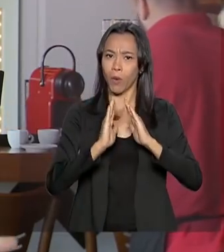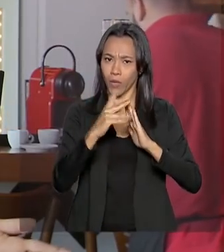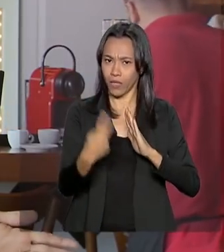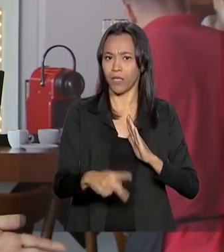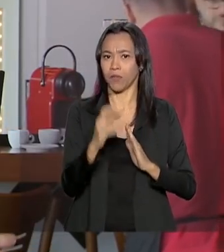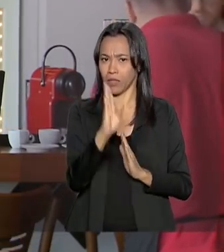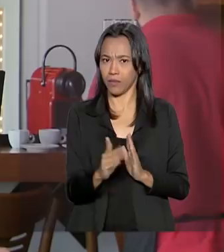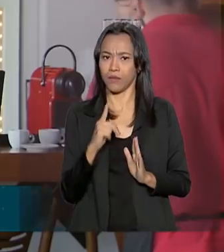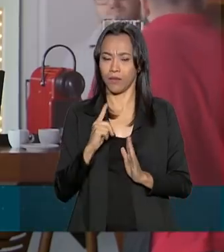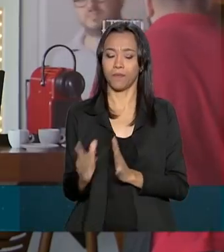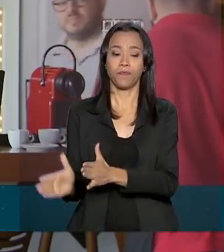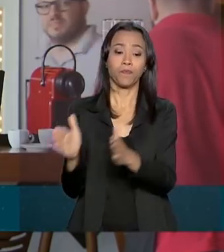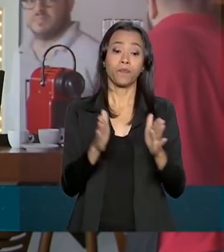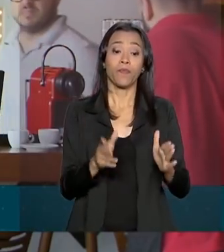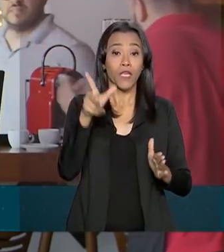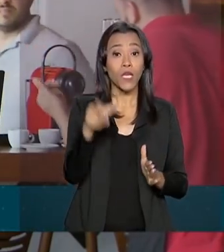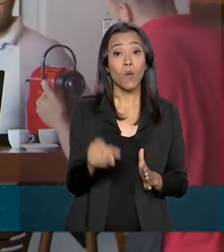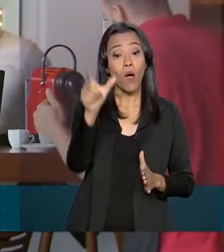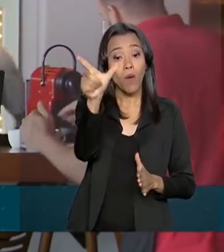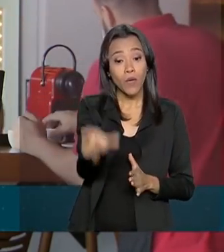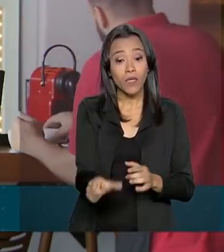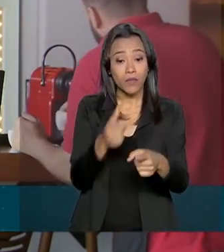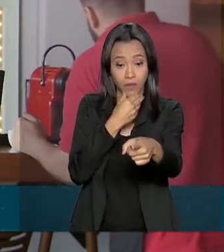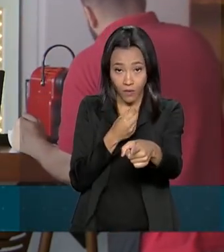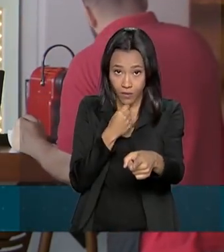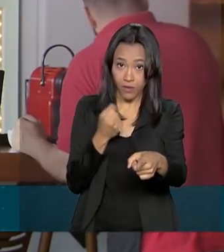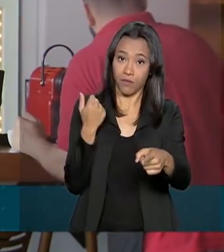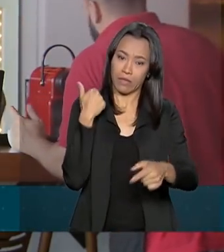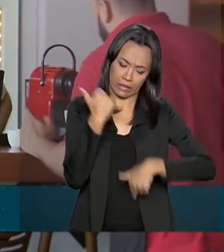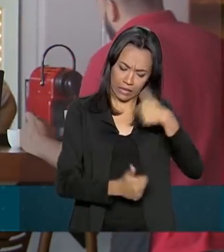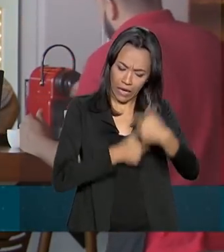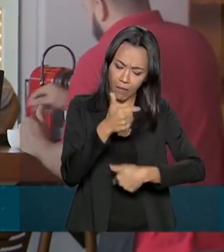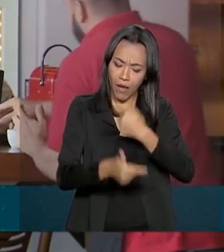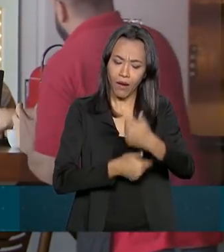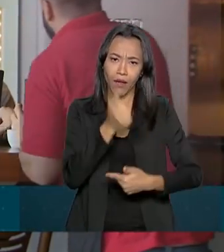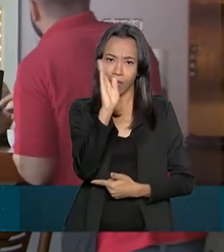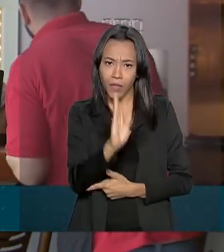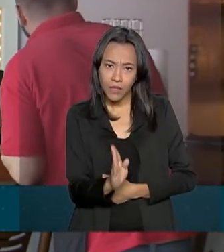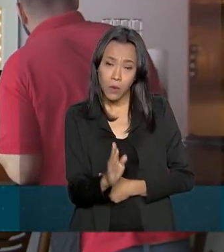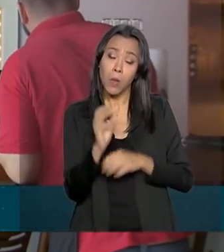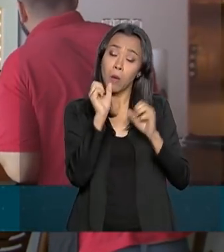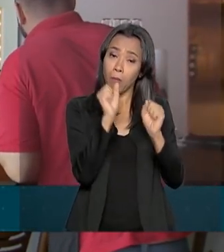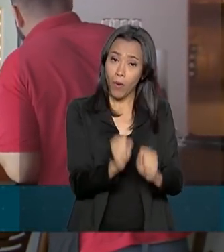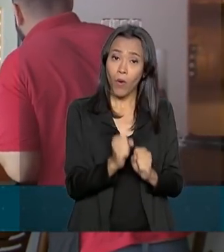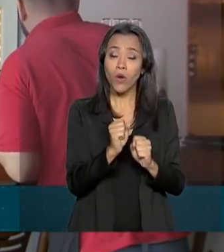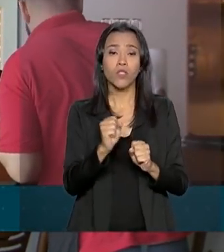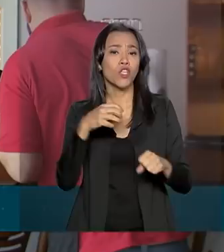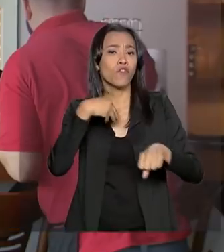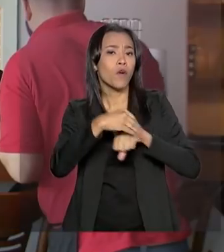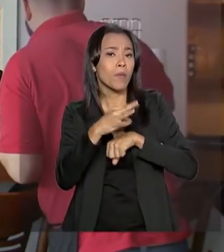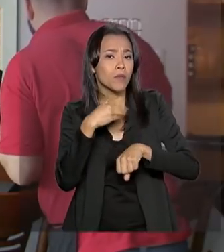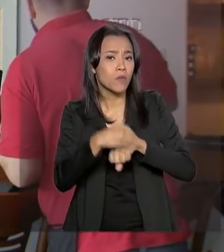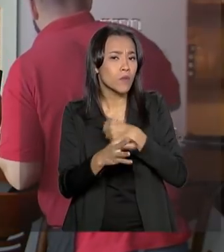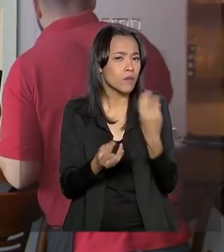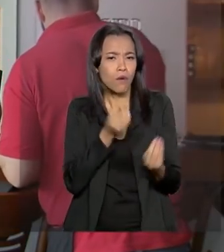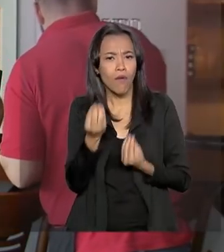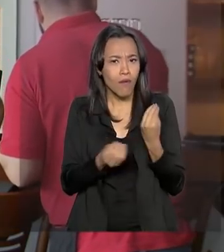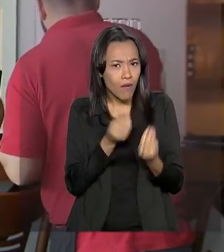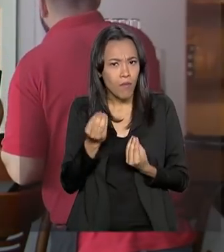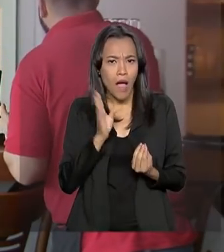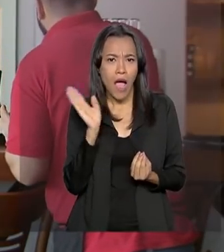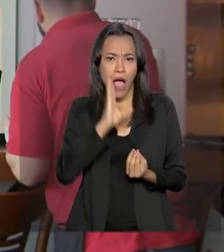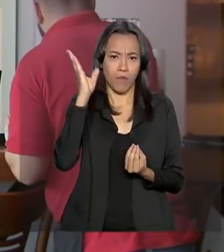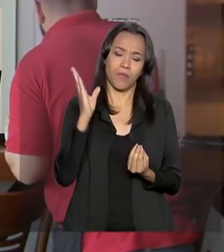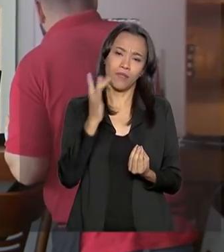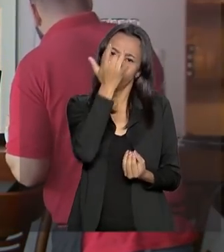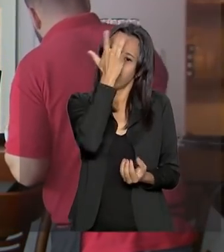imigrante que, assim como o Gonçalo, planeja trabalhar no Brasil, pode obter as informações necessárias de forma